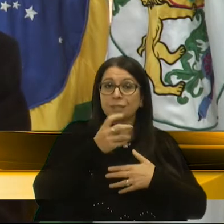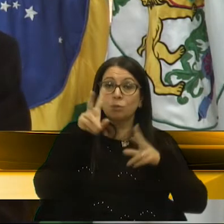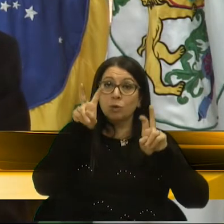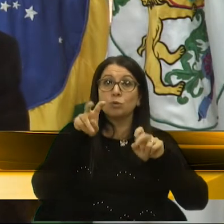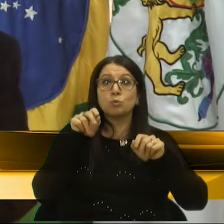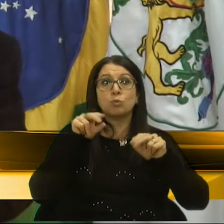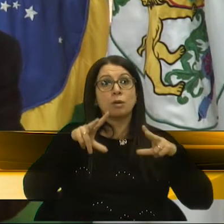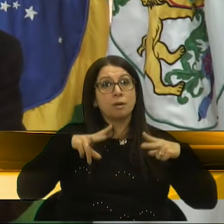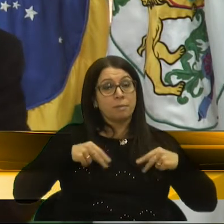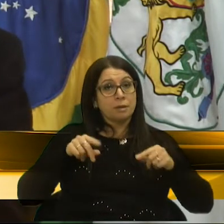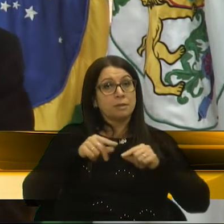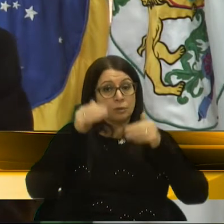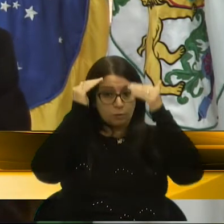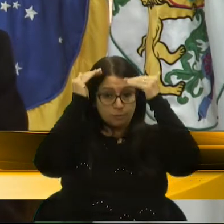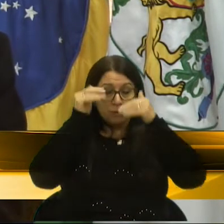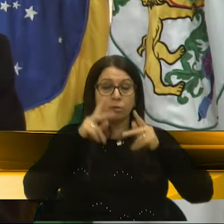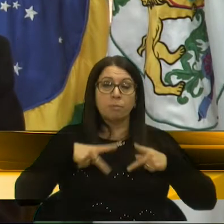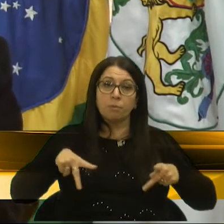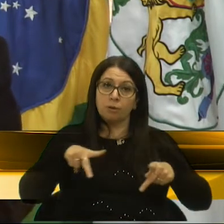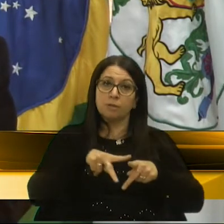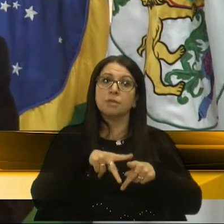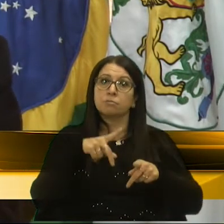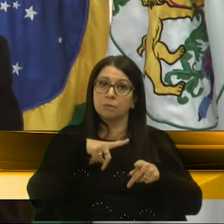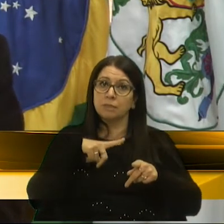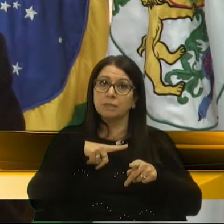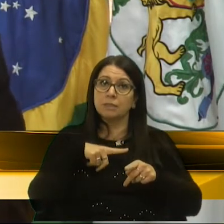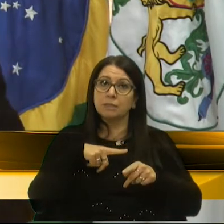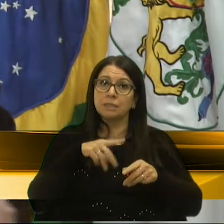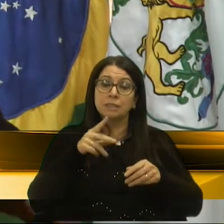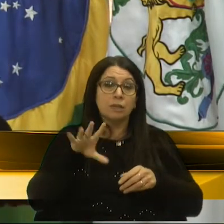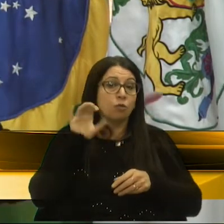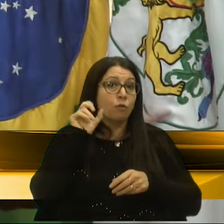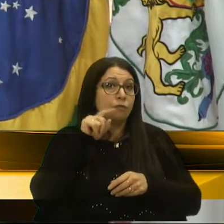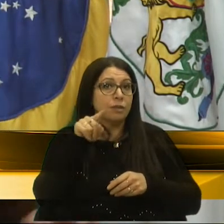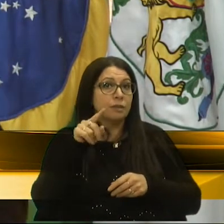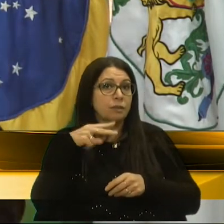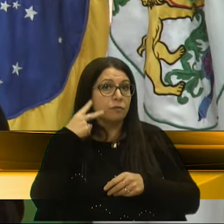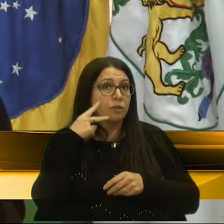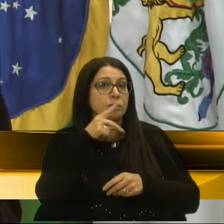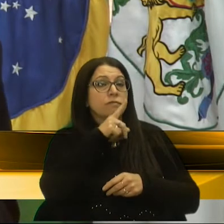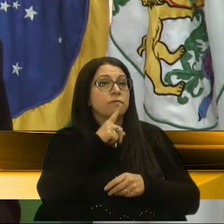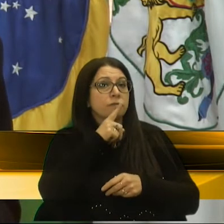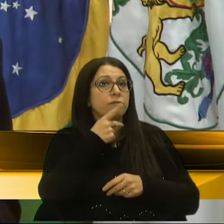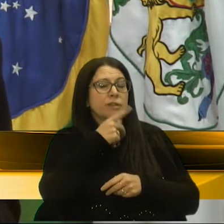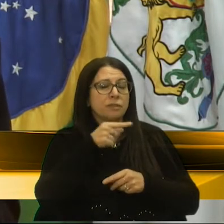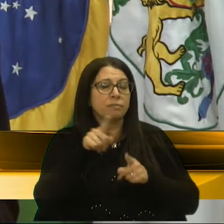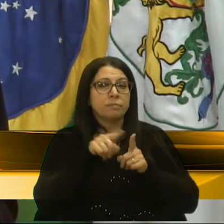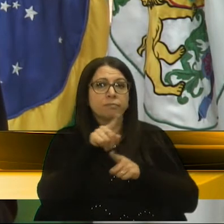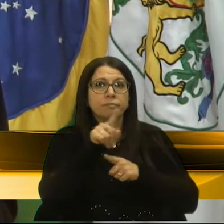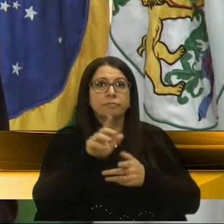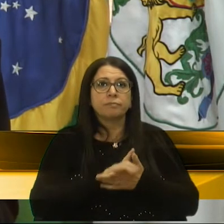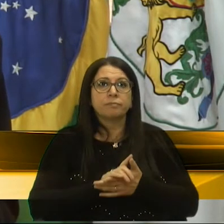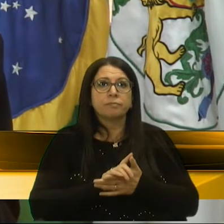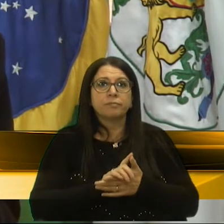merece, e o respeito que a população merece de ser ouvida. E o vereador Menegu se aborda muito bem.